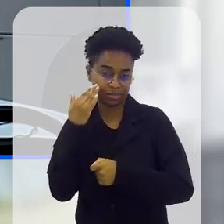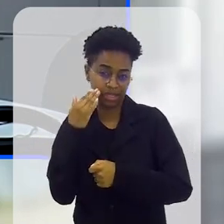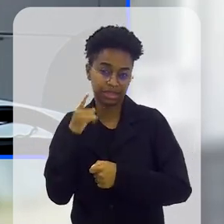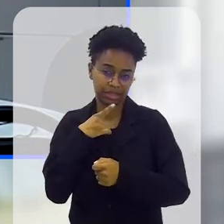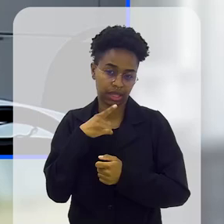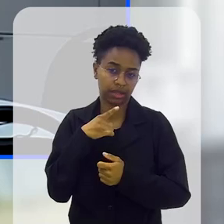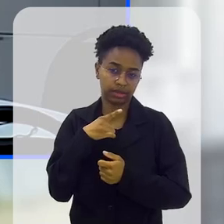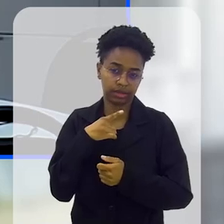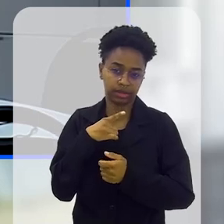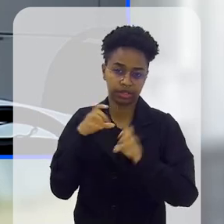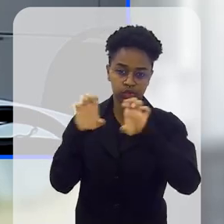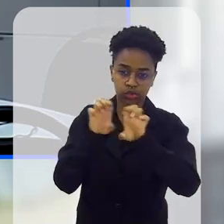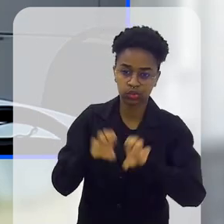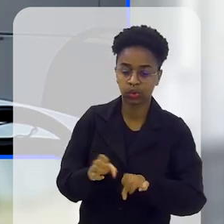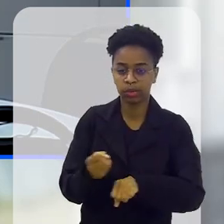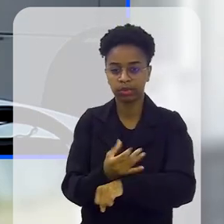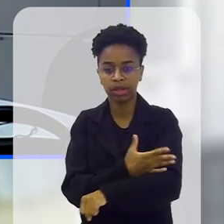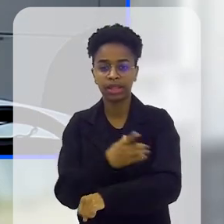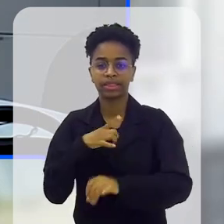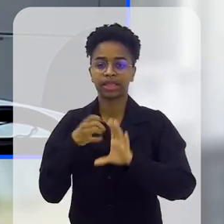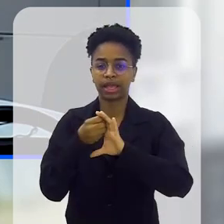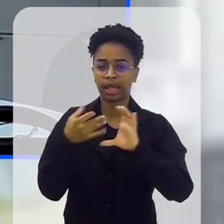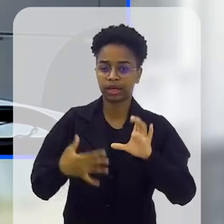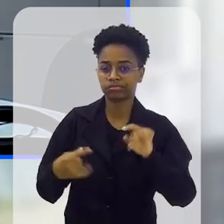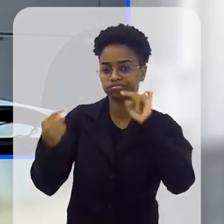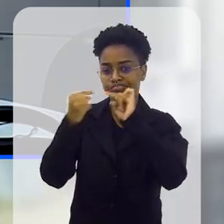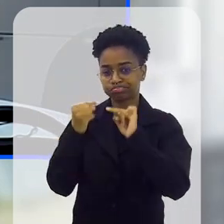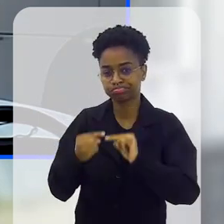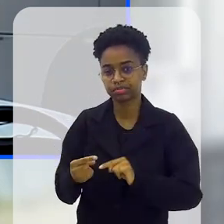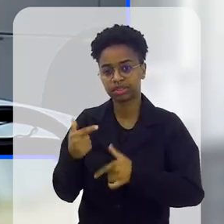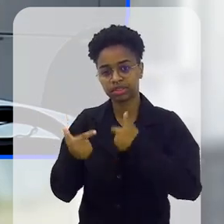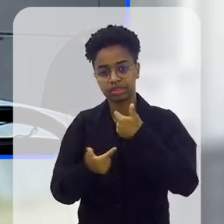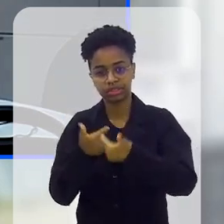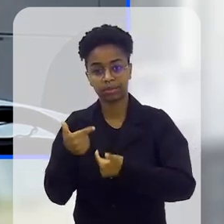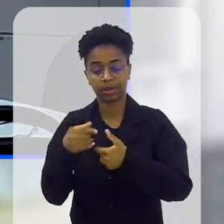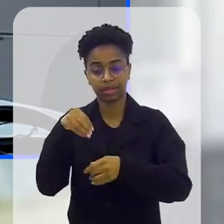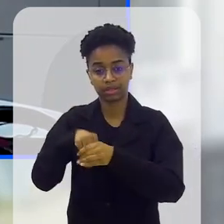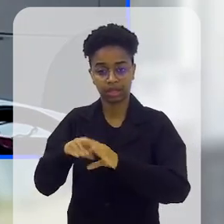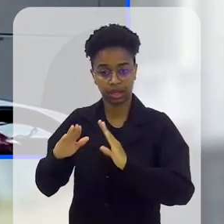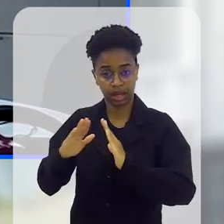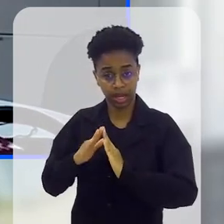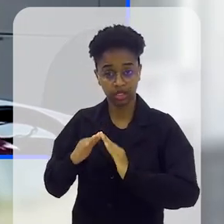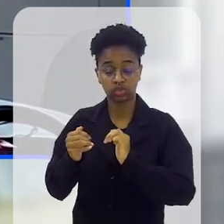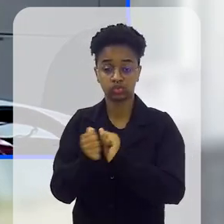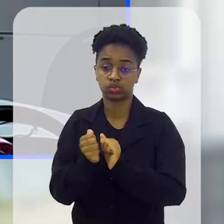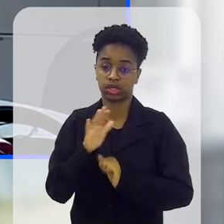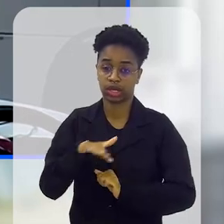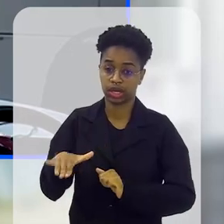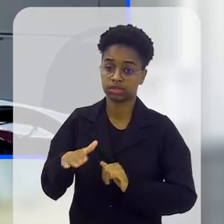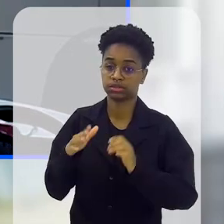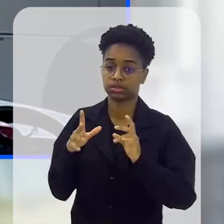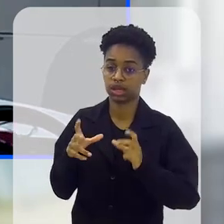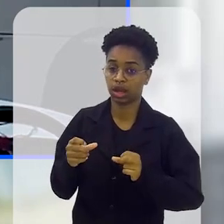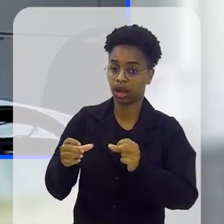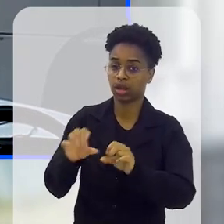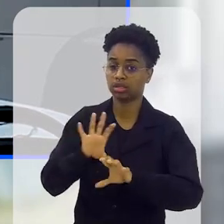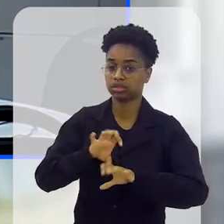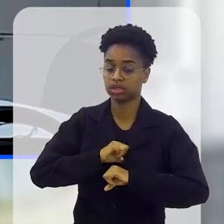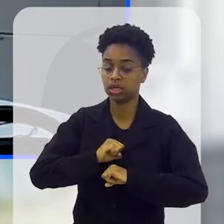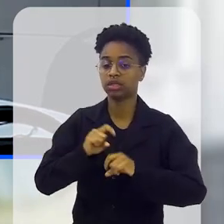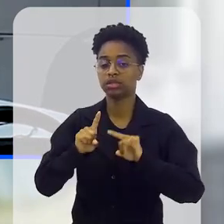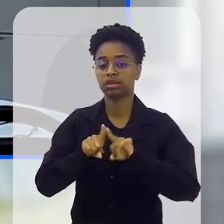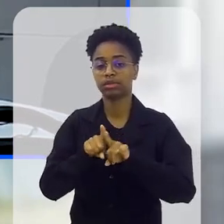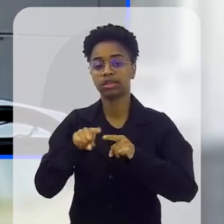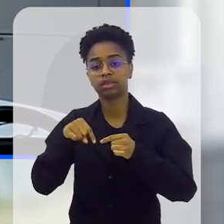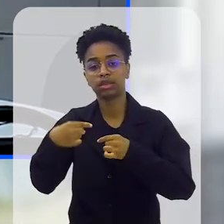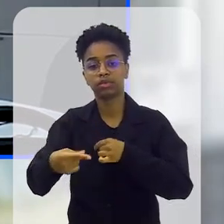realmente tem suporte emocional, se ele tem as características realmente para o trabalho na casa com crianças com câncer,